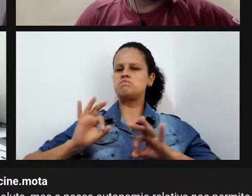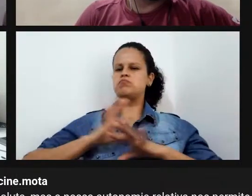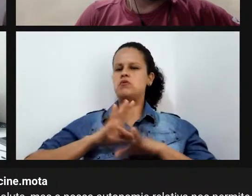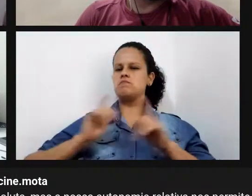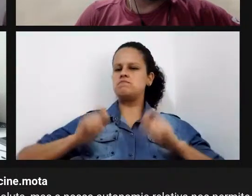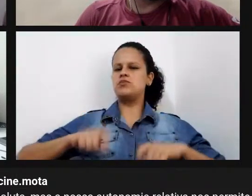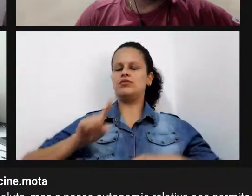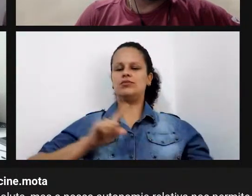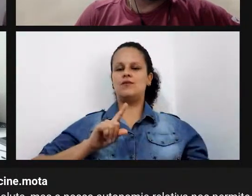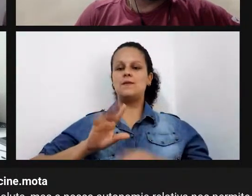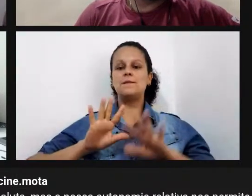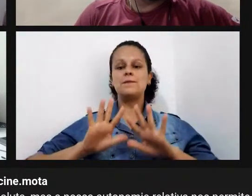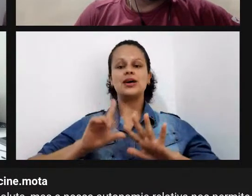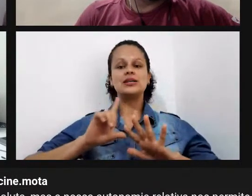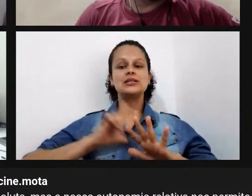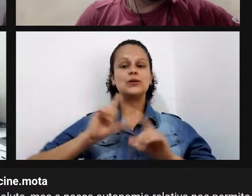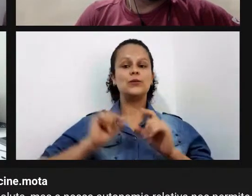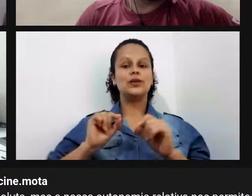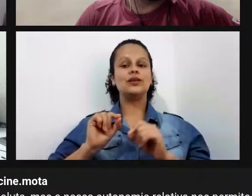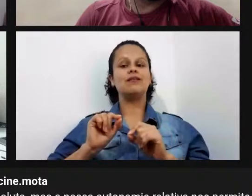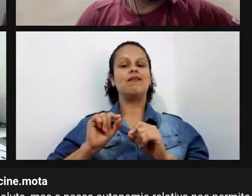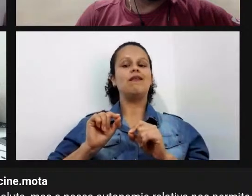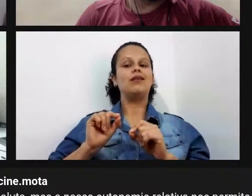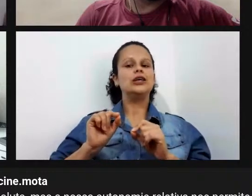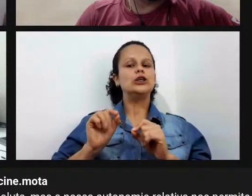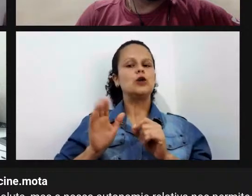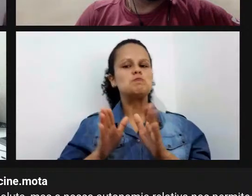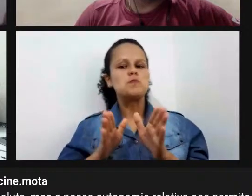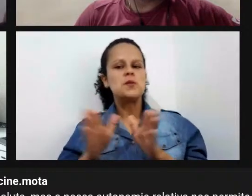nos permite fazer muito para inovar na educação